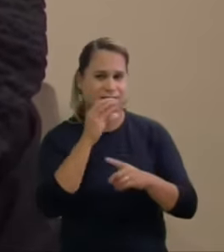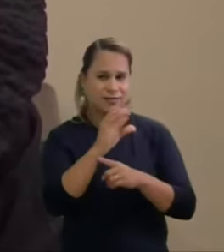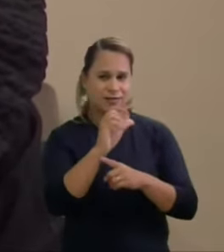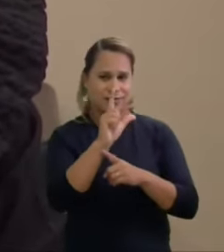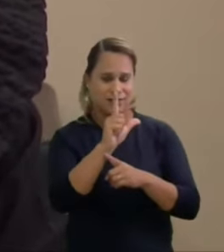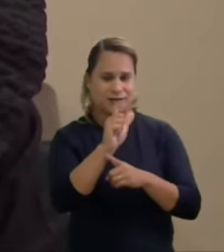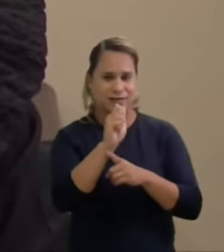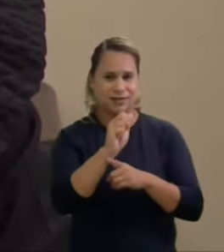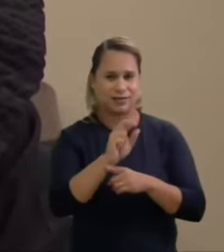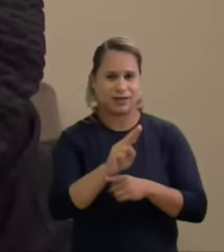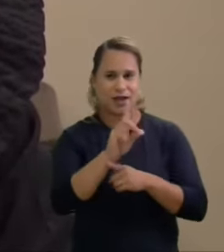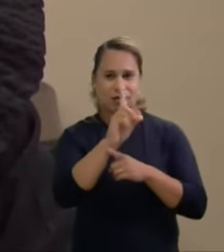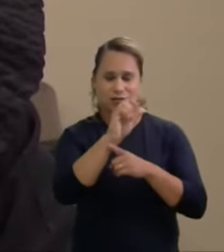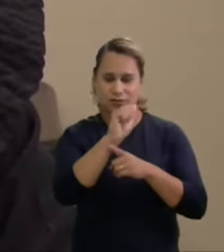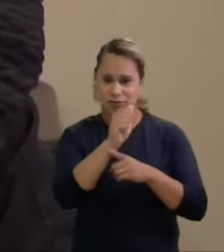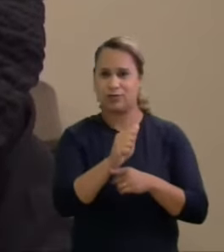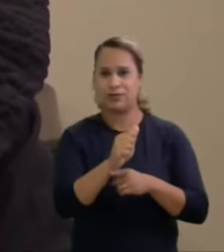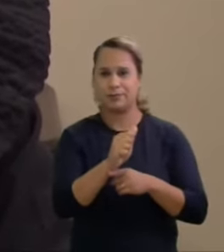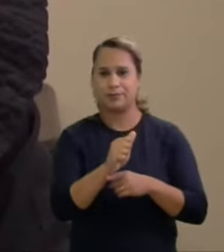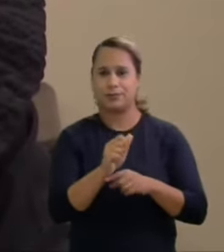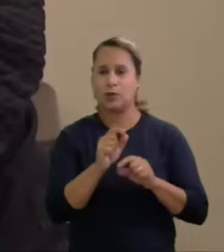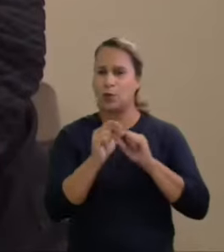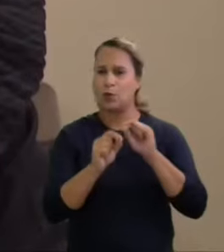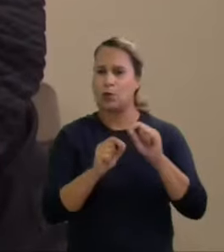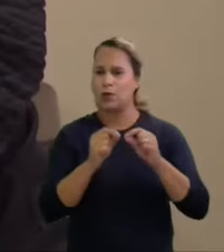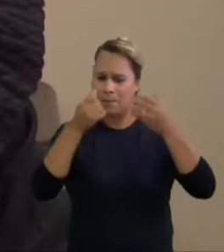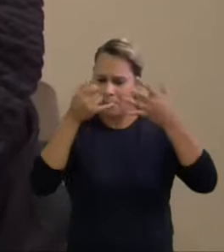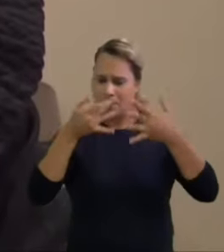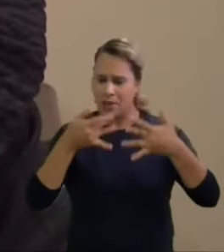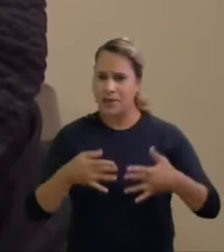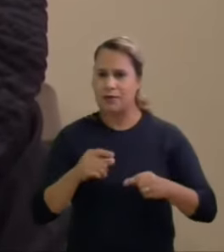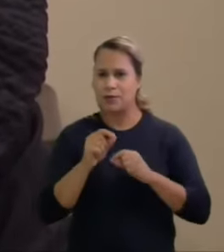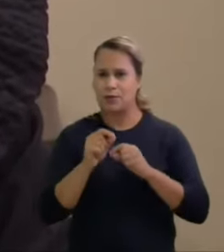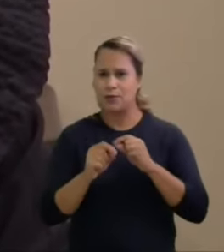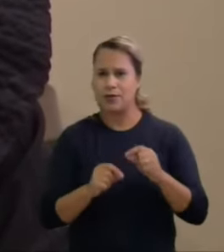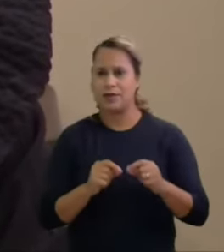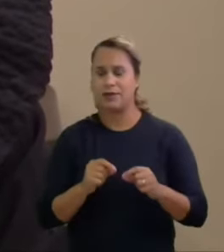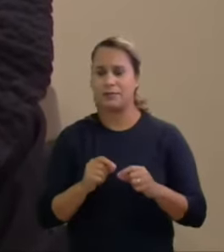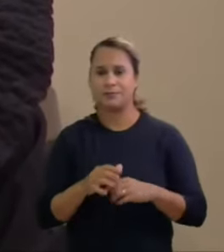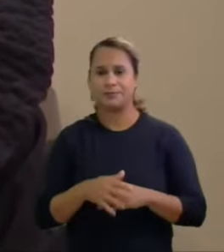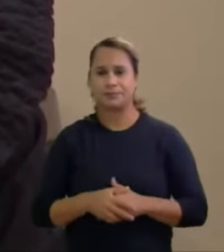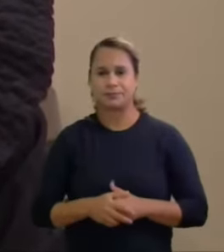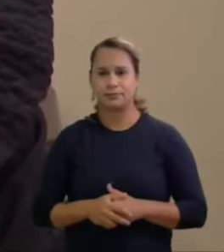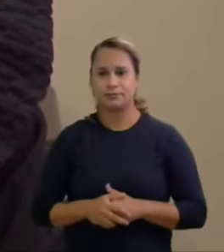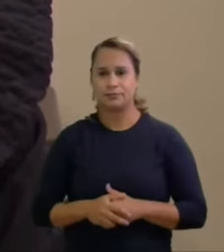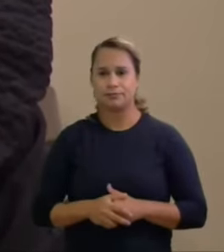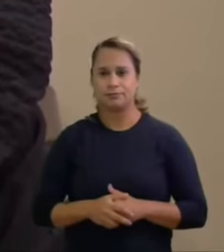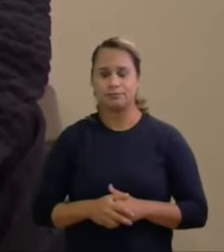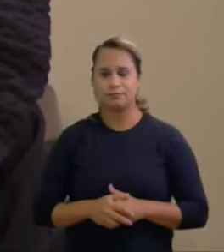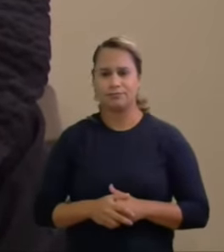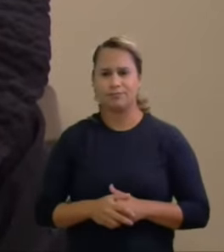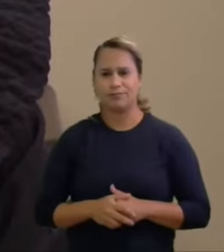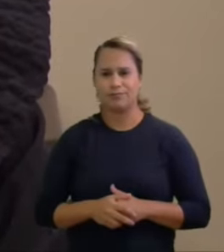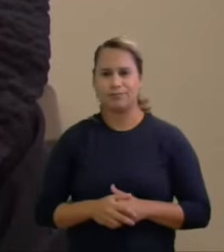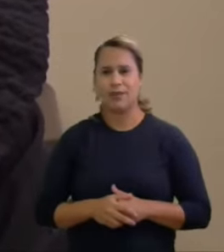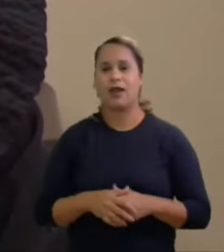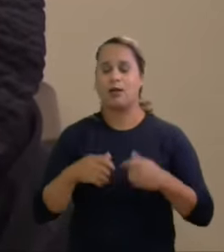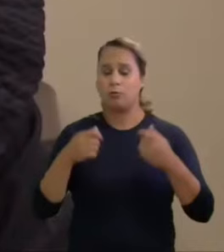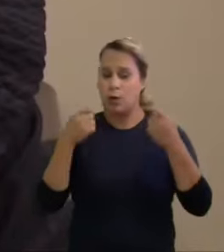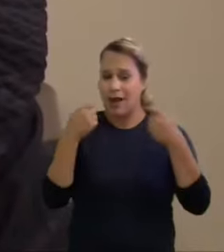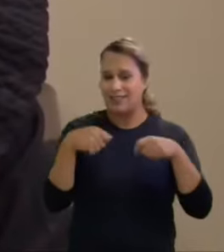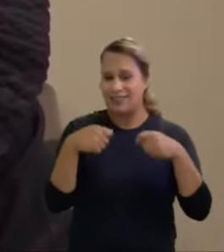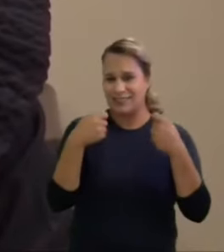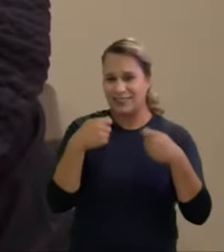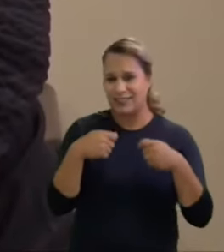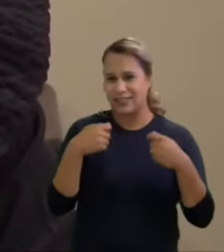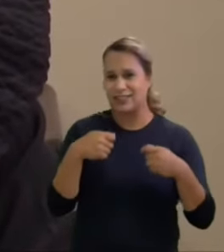a uma alegação que não tinha escutado nem da tribuna nem nos debates que é a questão da necessidade na